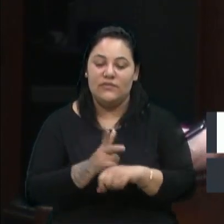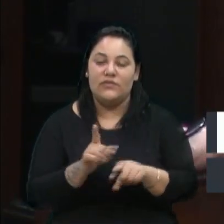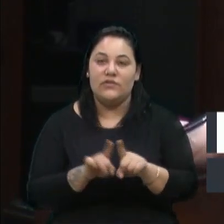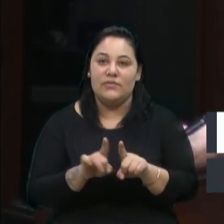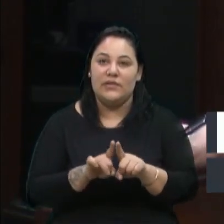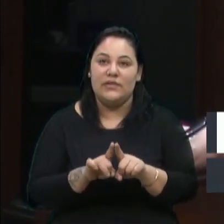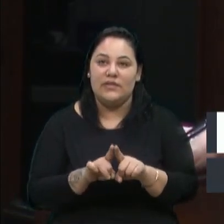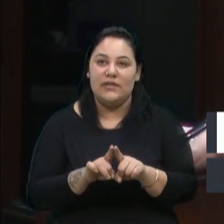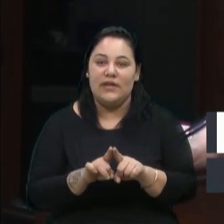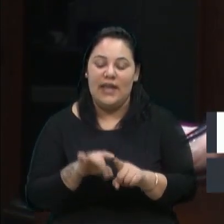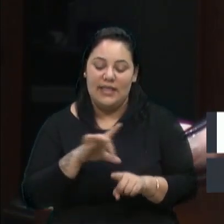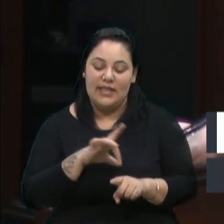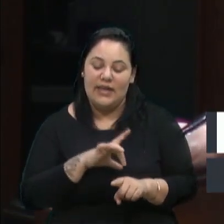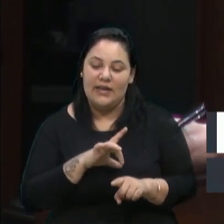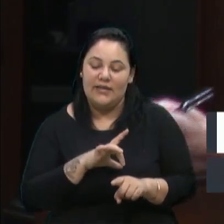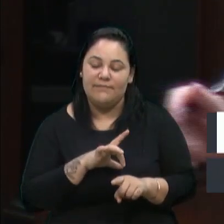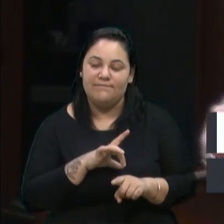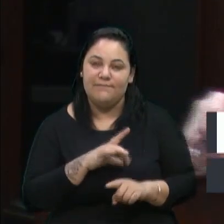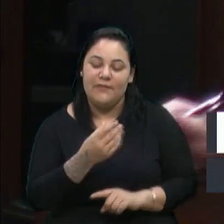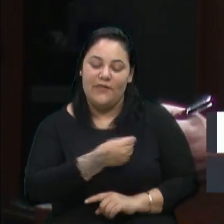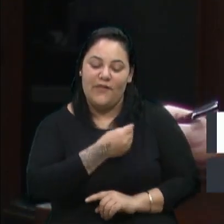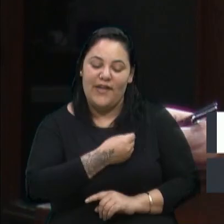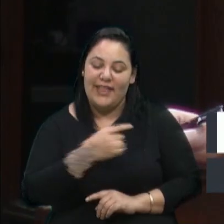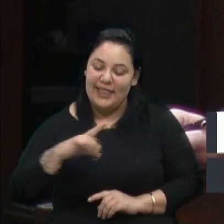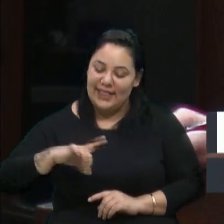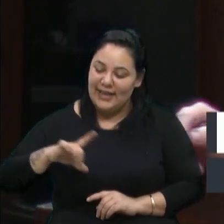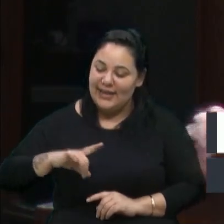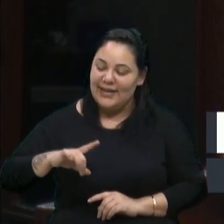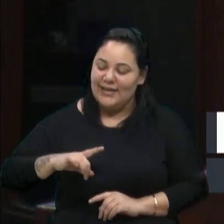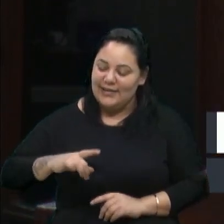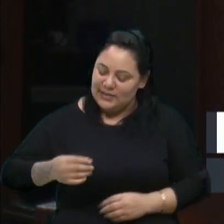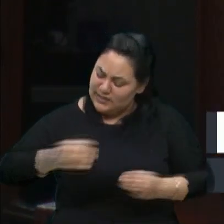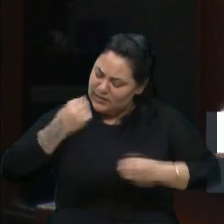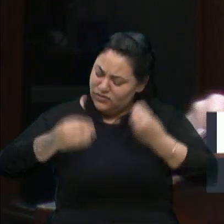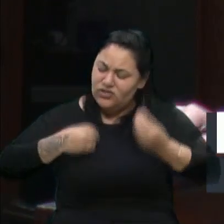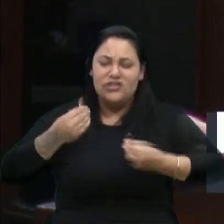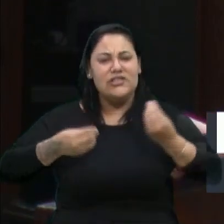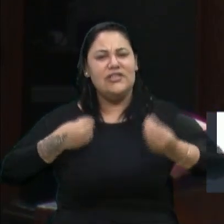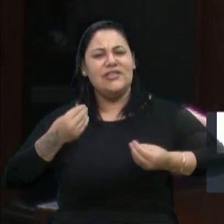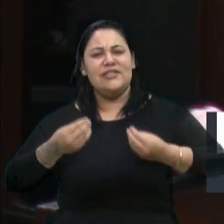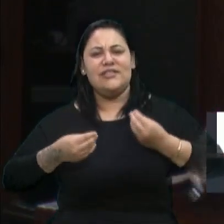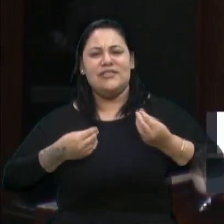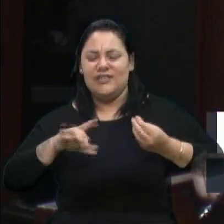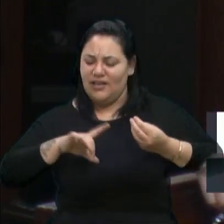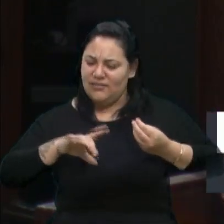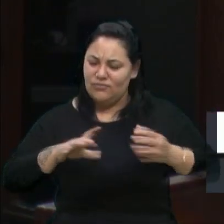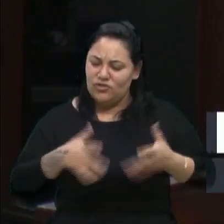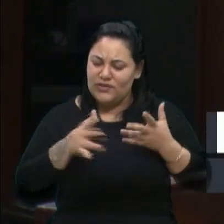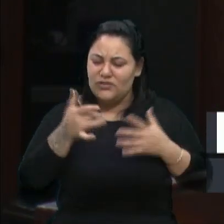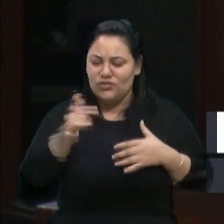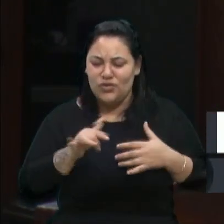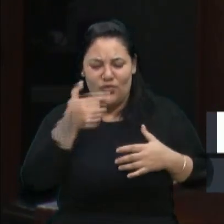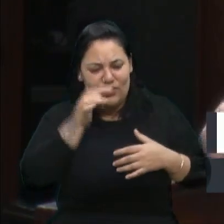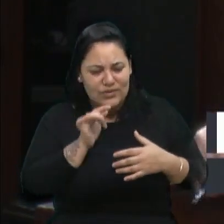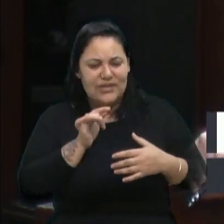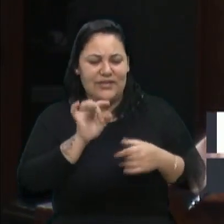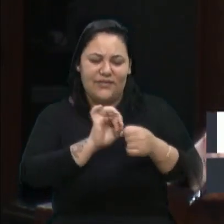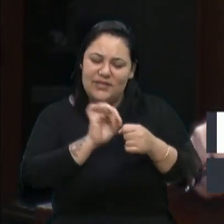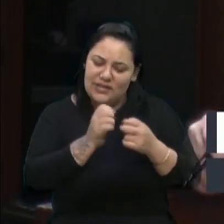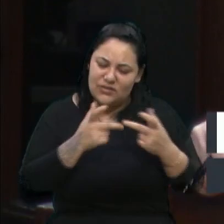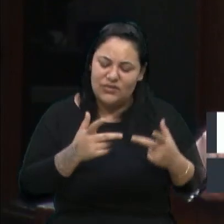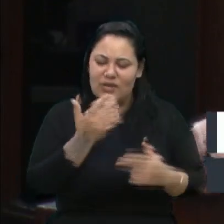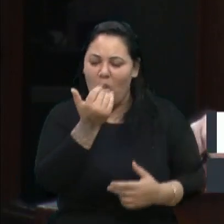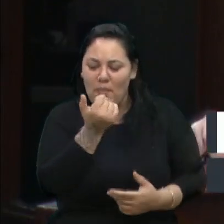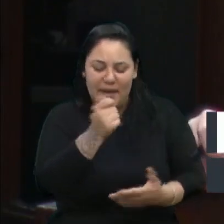à plenitude da vida. Ter dignidade de poder escrever, poder se alimentar,